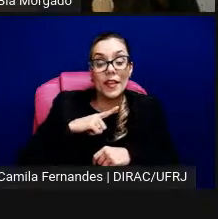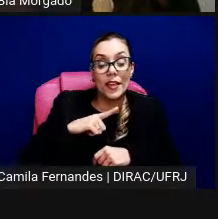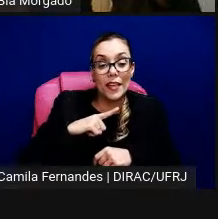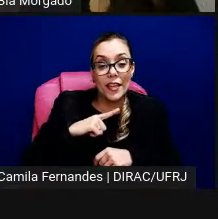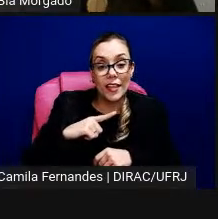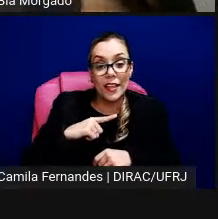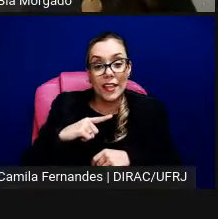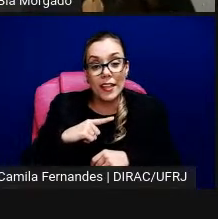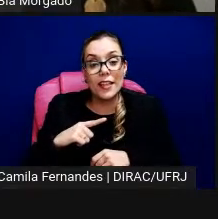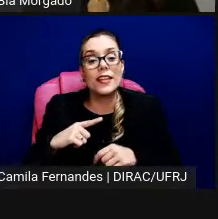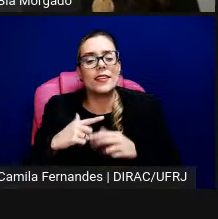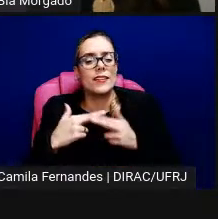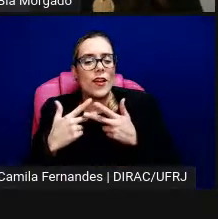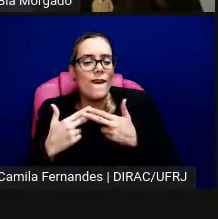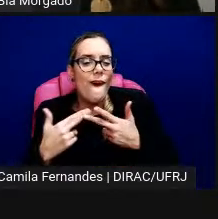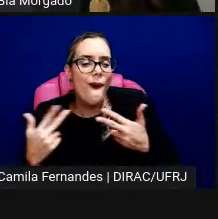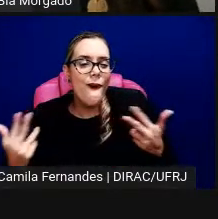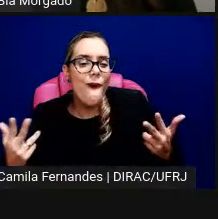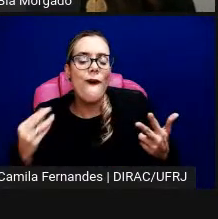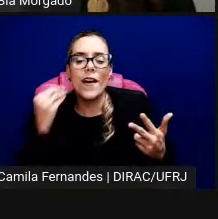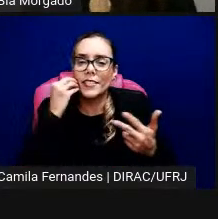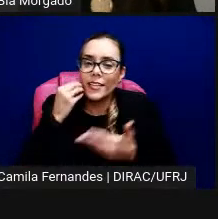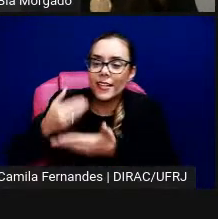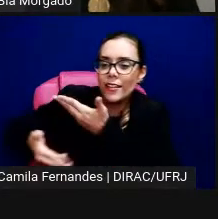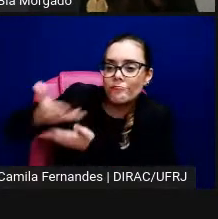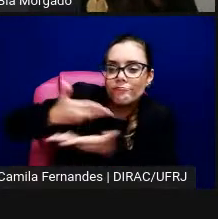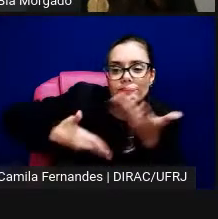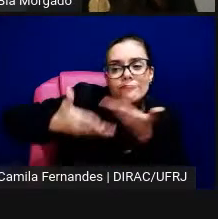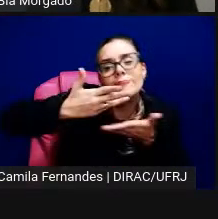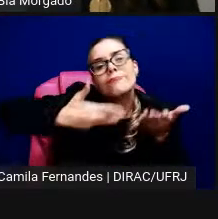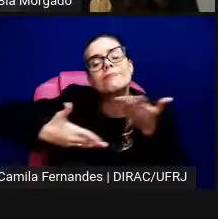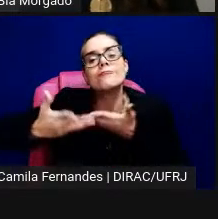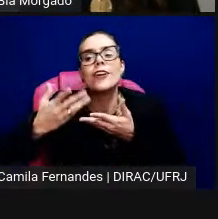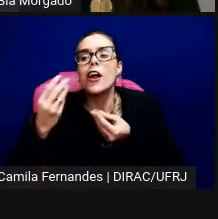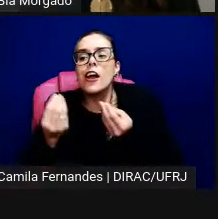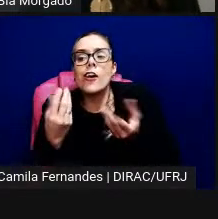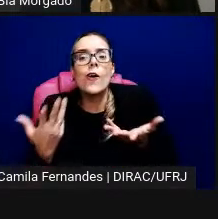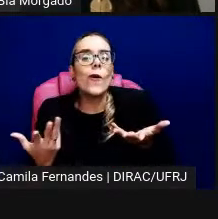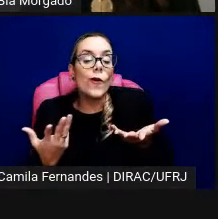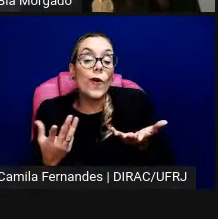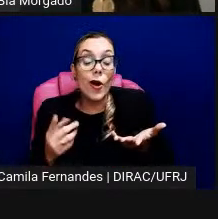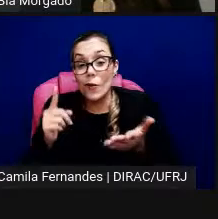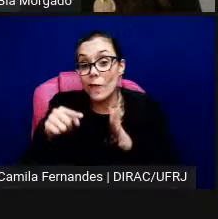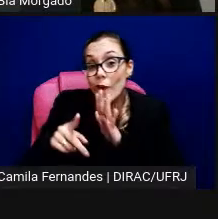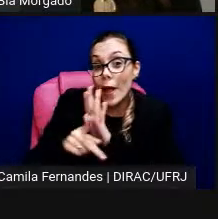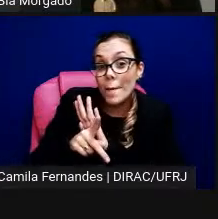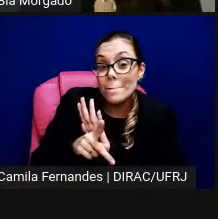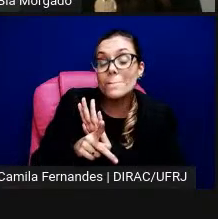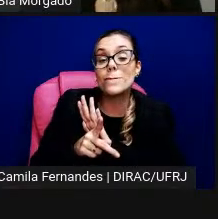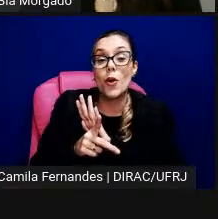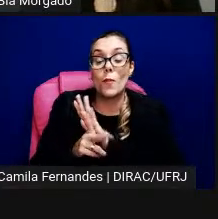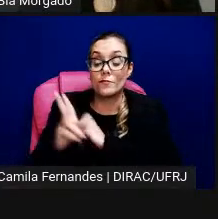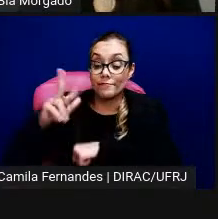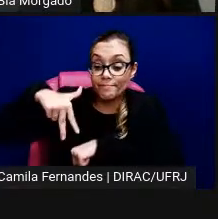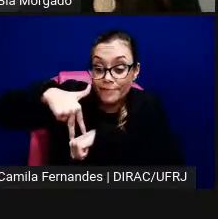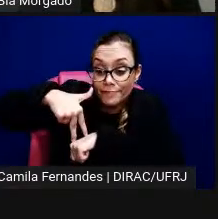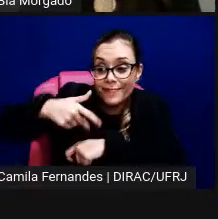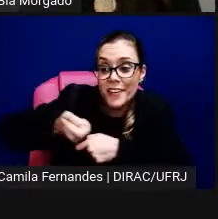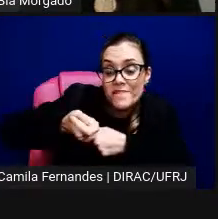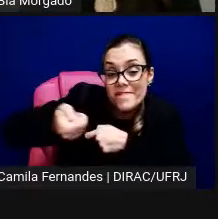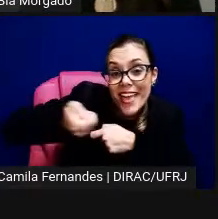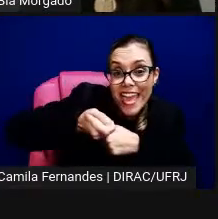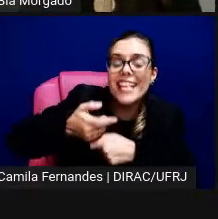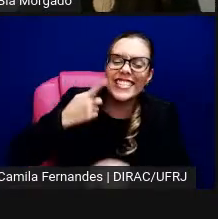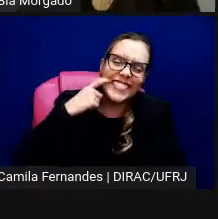conflitos ele ficava ali fazendo essa mediação de conflitos era a vez de quem na mesa e etc foi bem interessante então